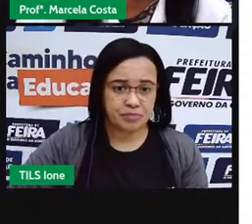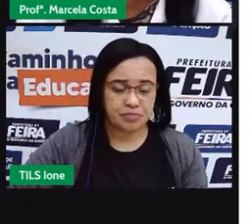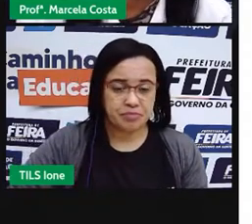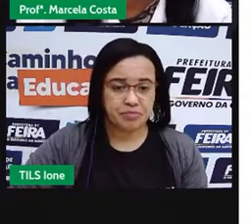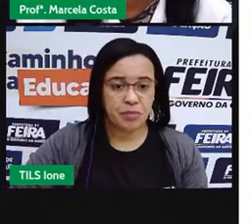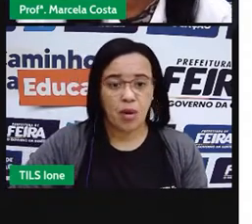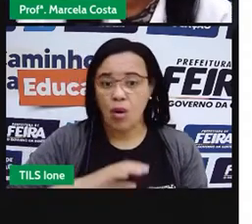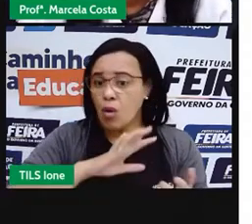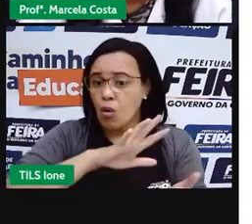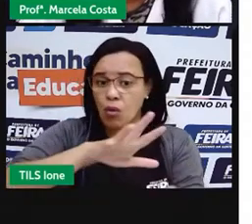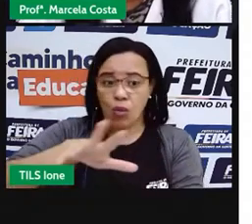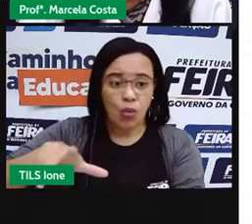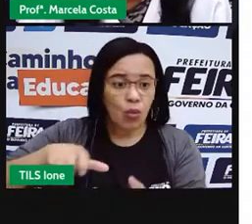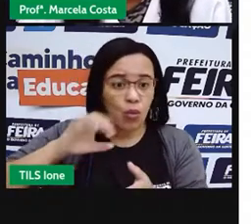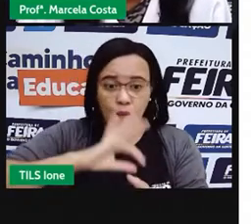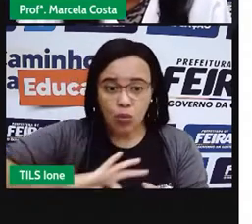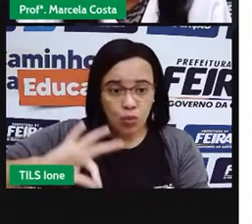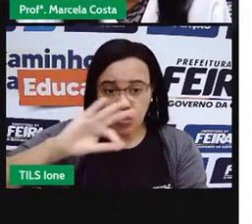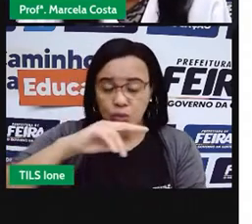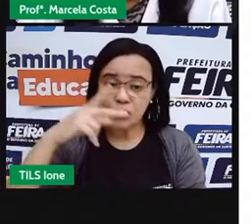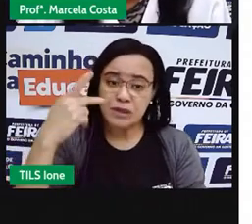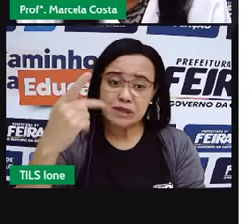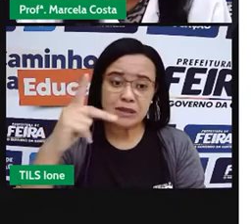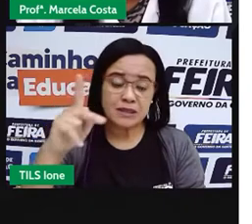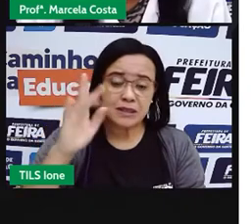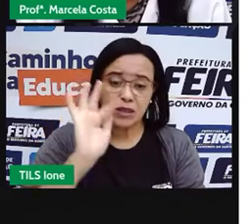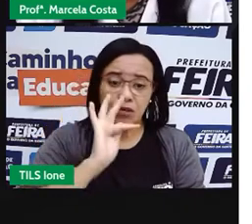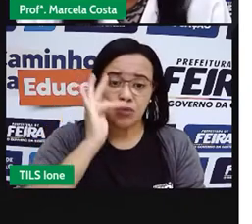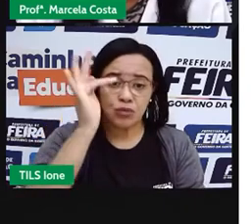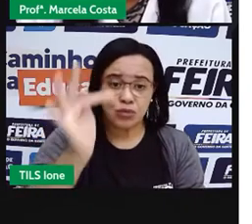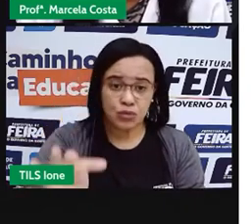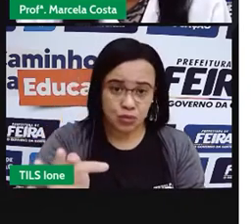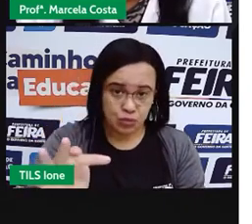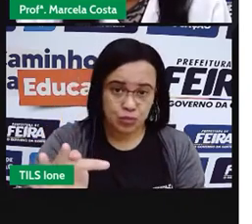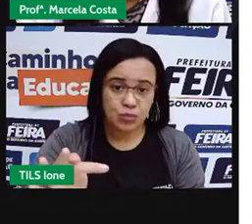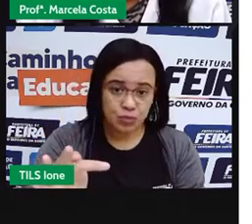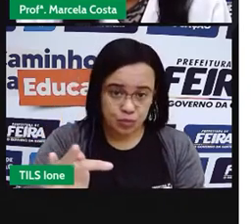seu e ele aponta o seu neto.